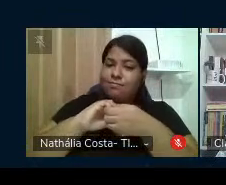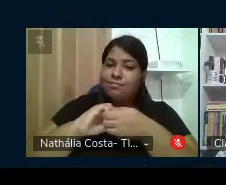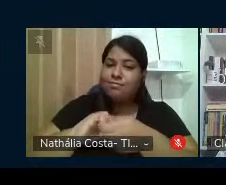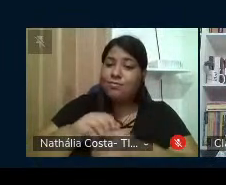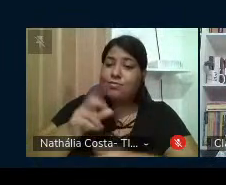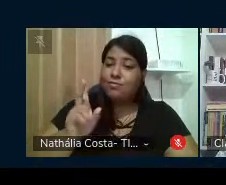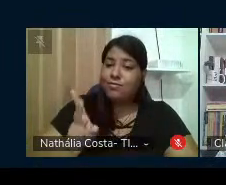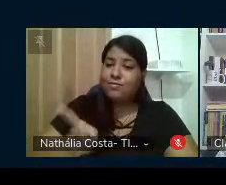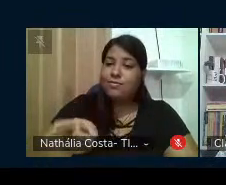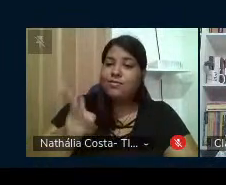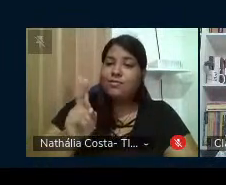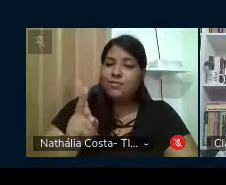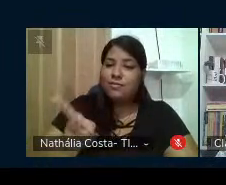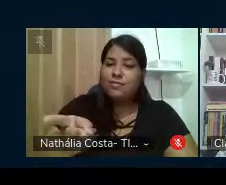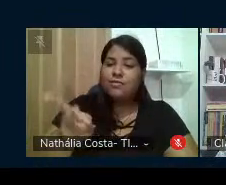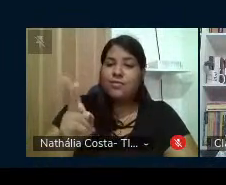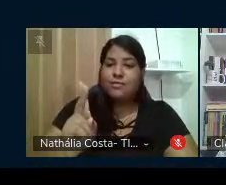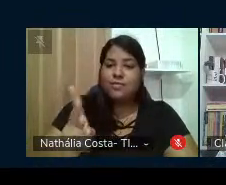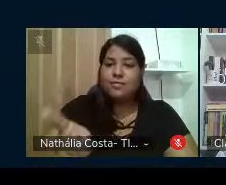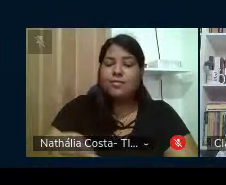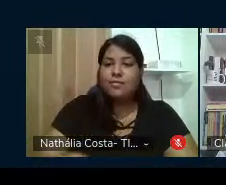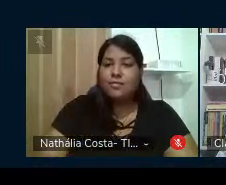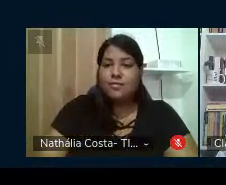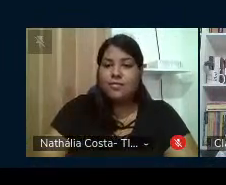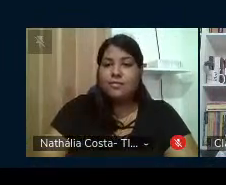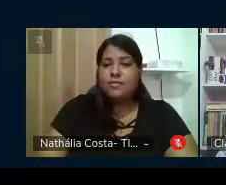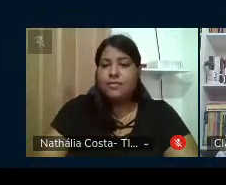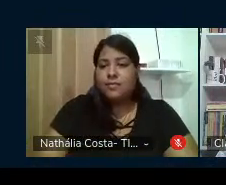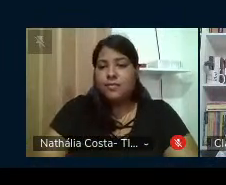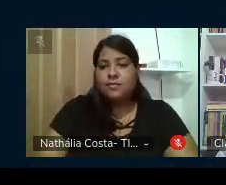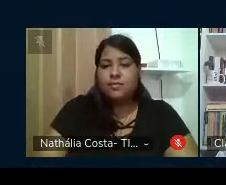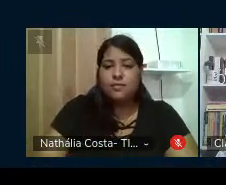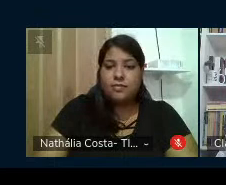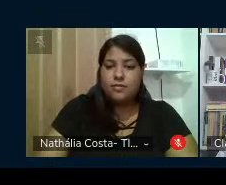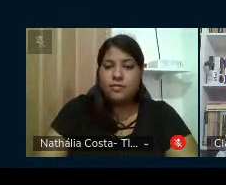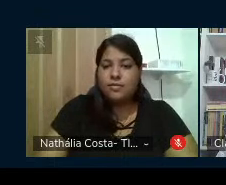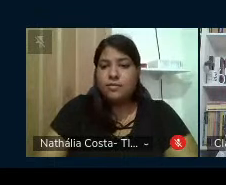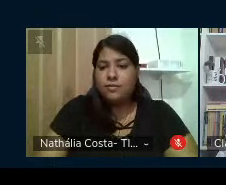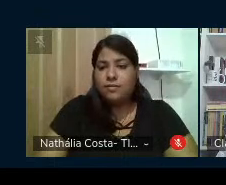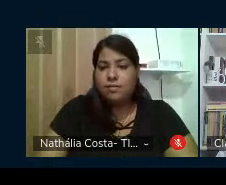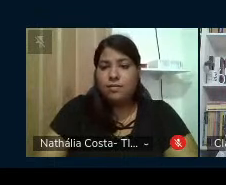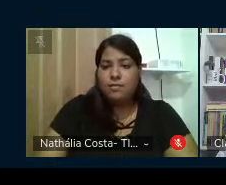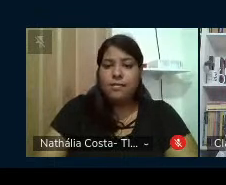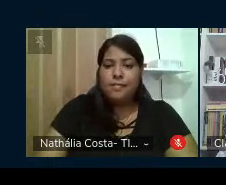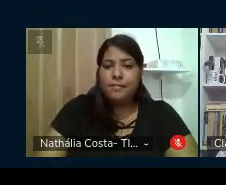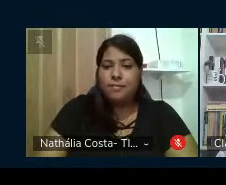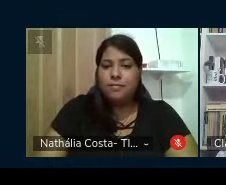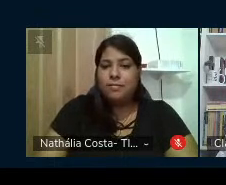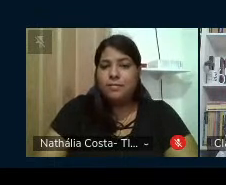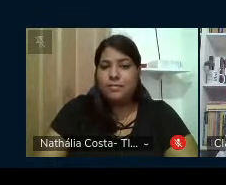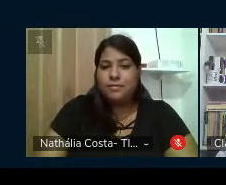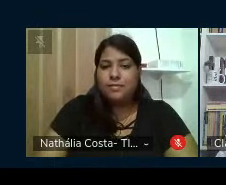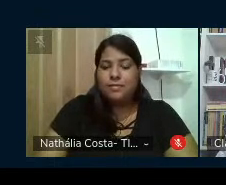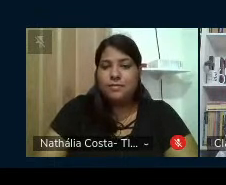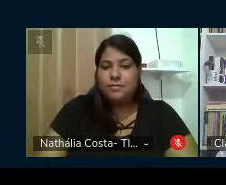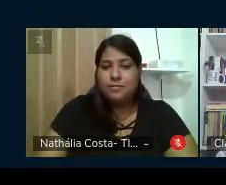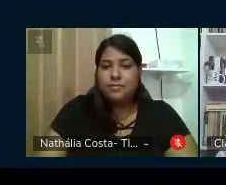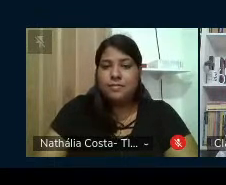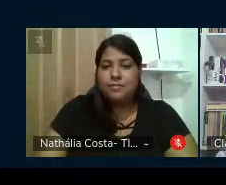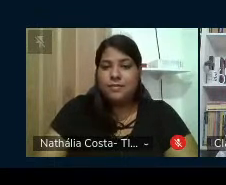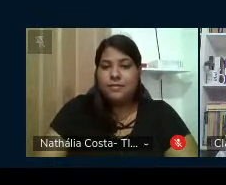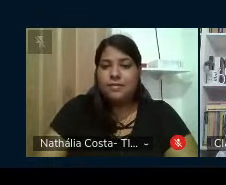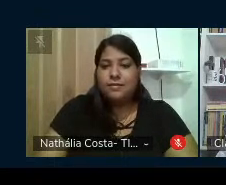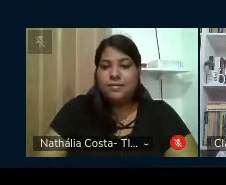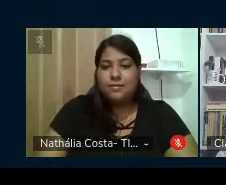vai Outra onda desvai, vem De mãos dadas vão e voltam Ninguém solta a mão,